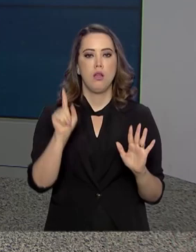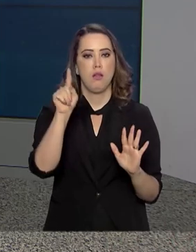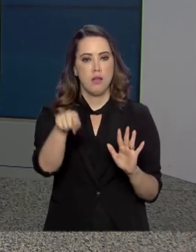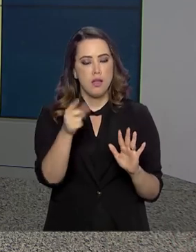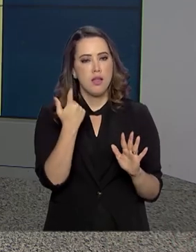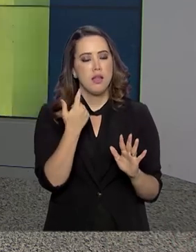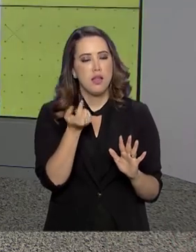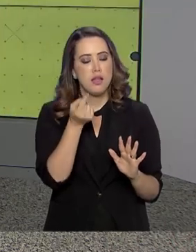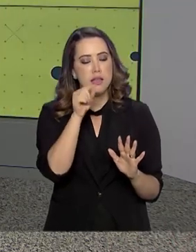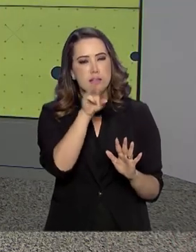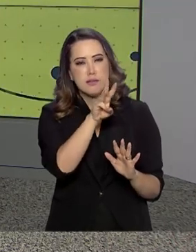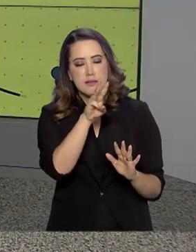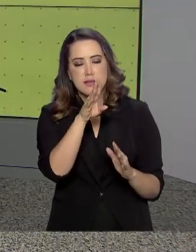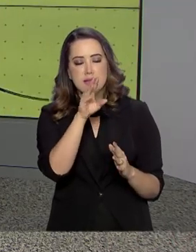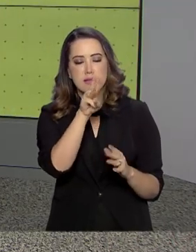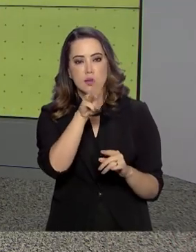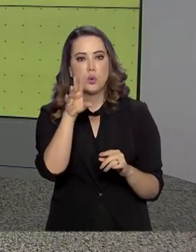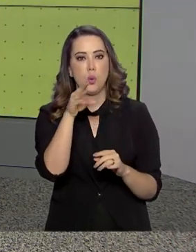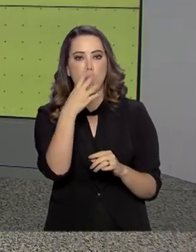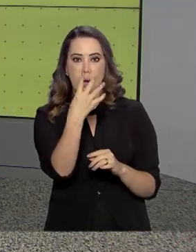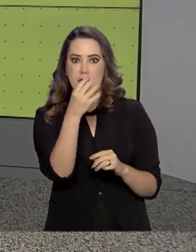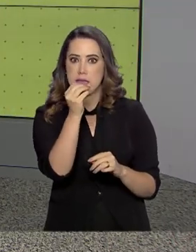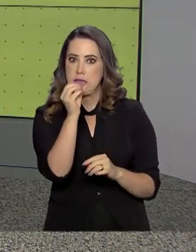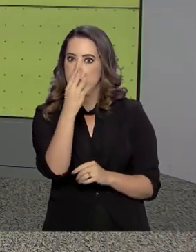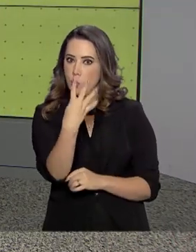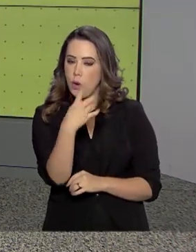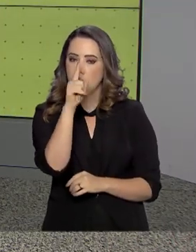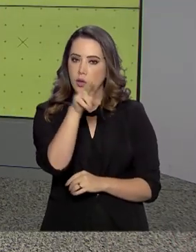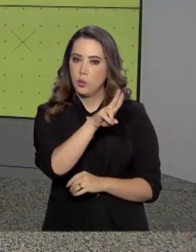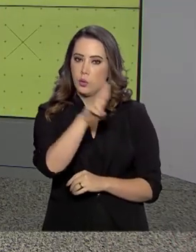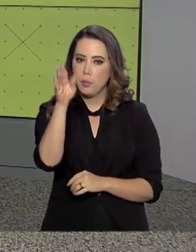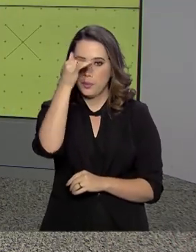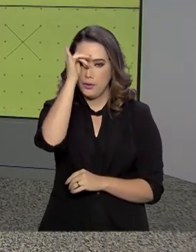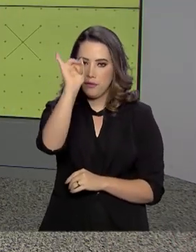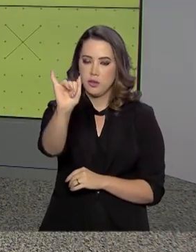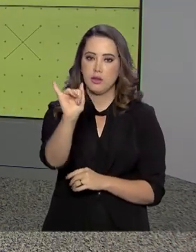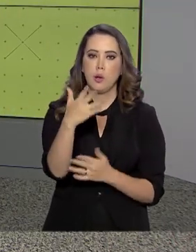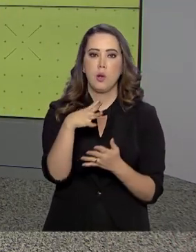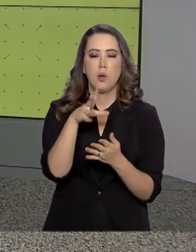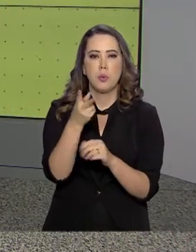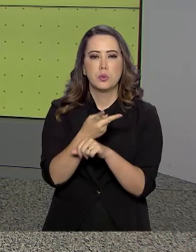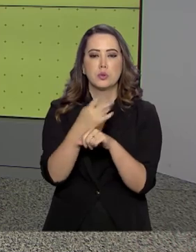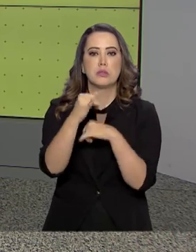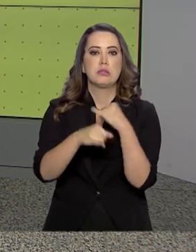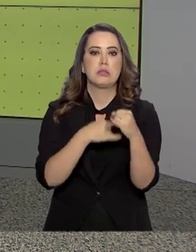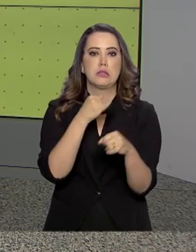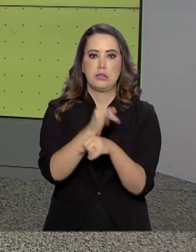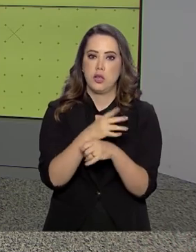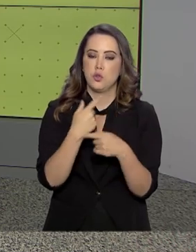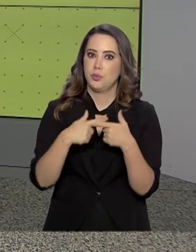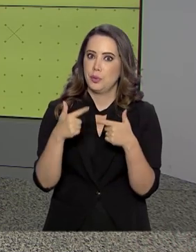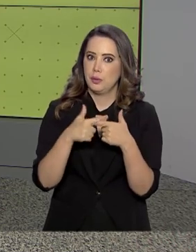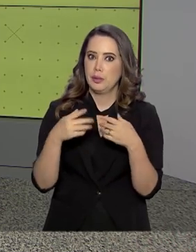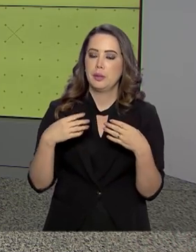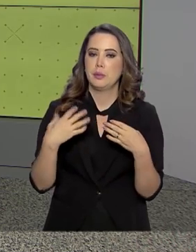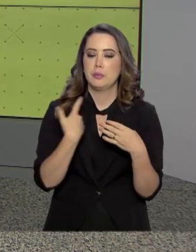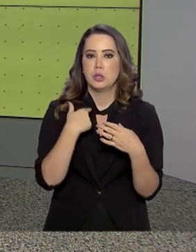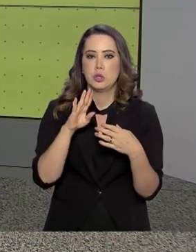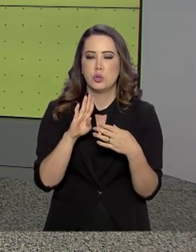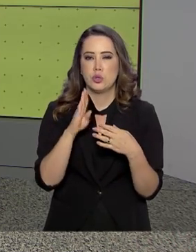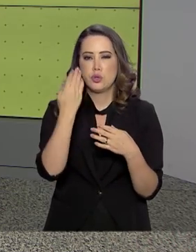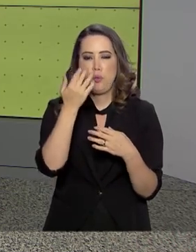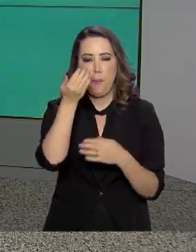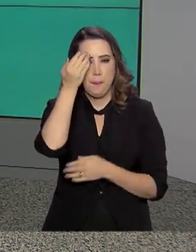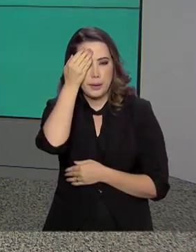código foi o nome dado à operação de combate à pirataria na internet, deflagrada pelo Ministério da Justiça e Segurança Pública